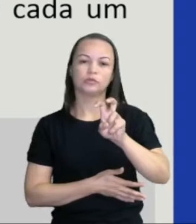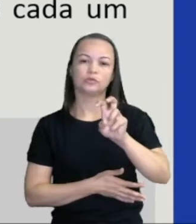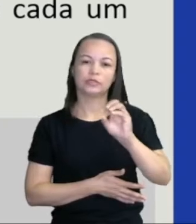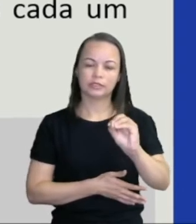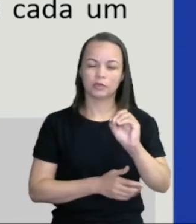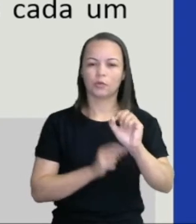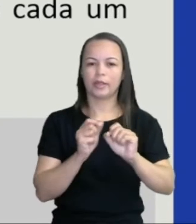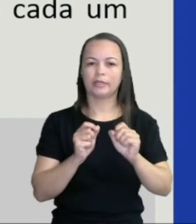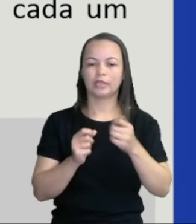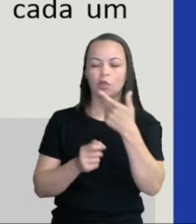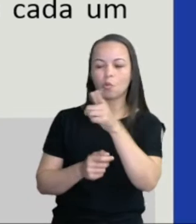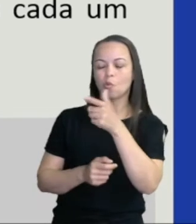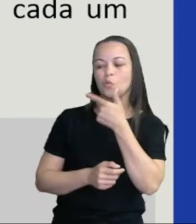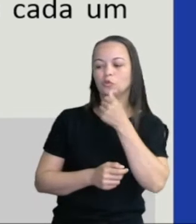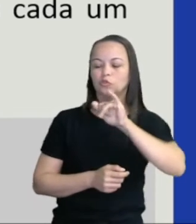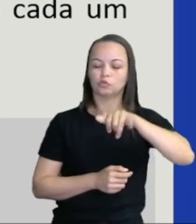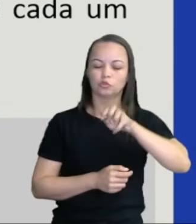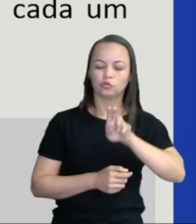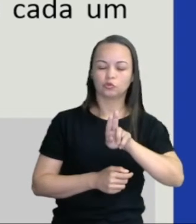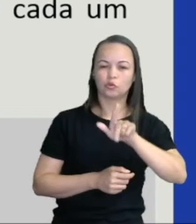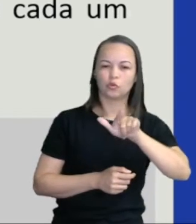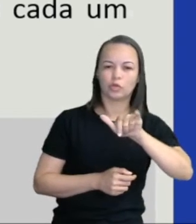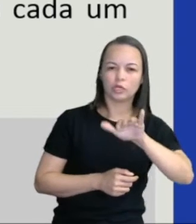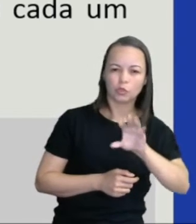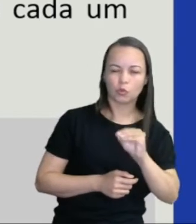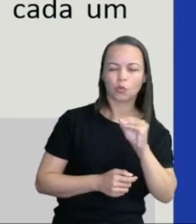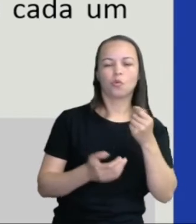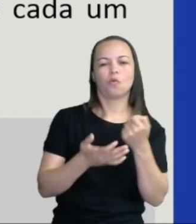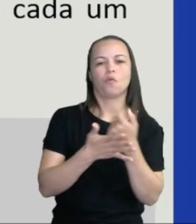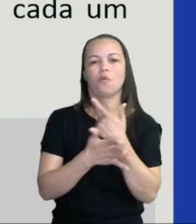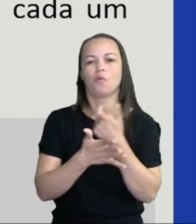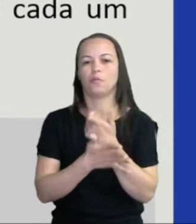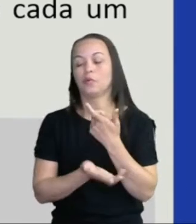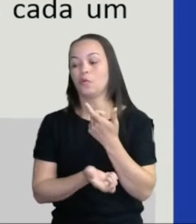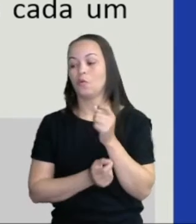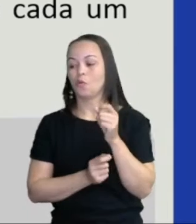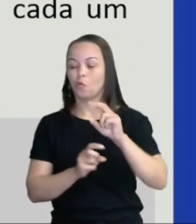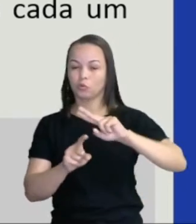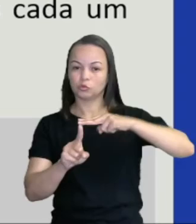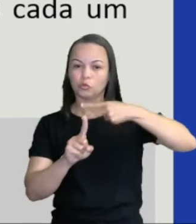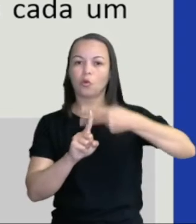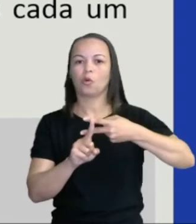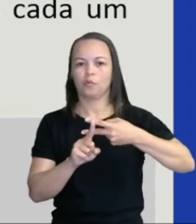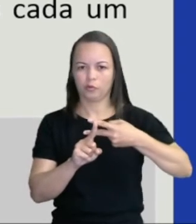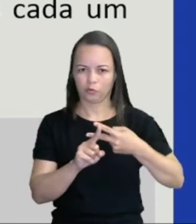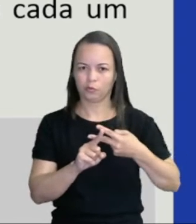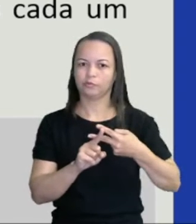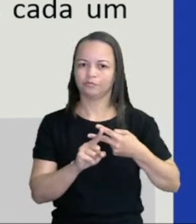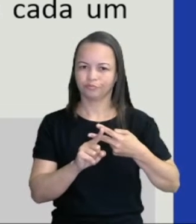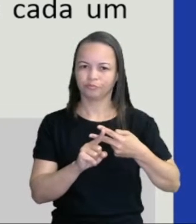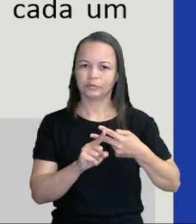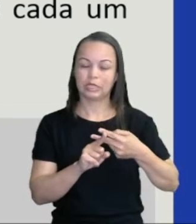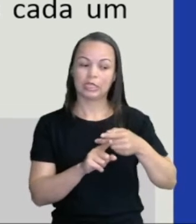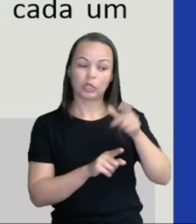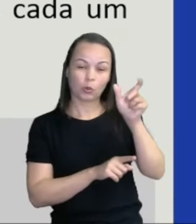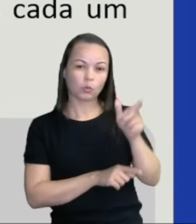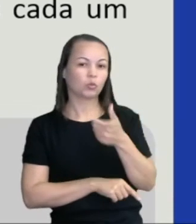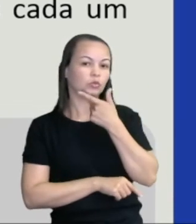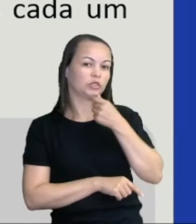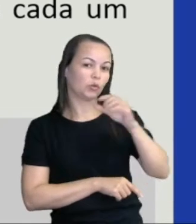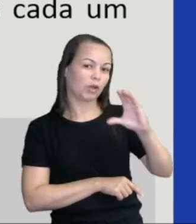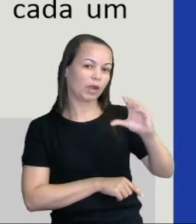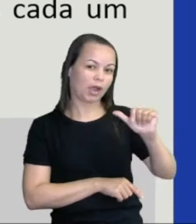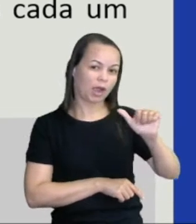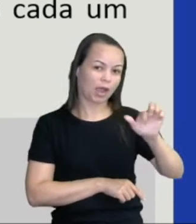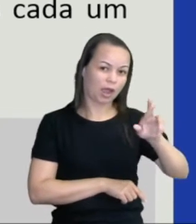entre seus três afiliados. Então, ó, um tem 150 e o outro tem o dobro de 150, né?